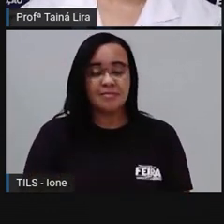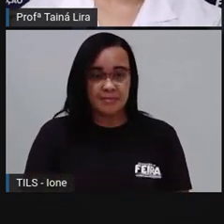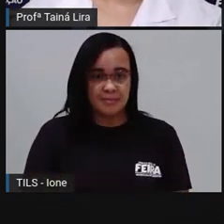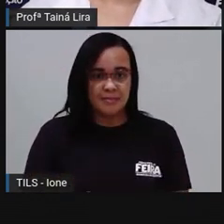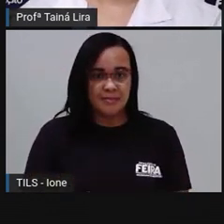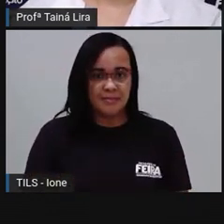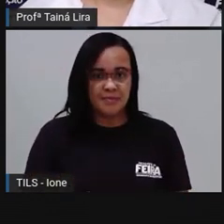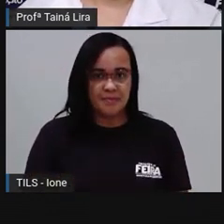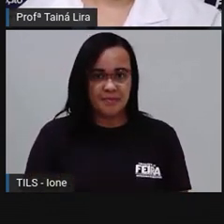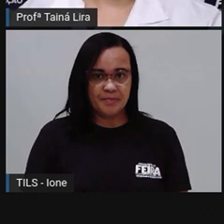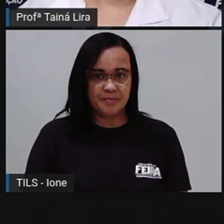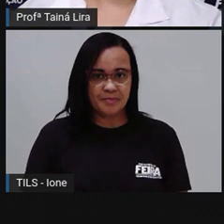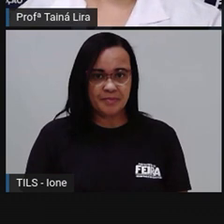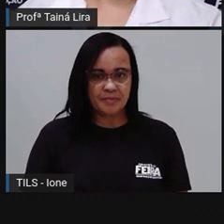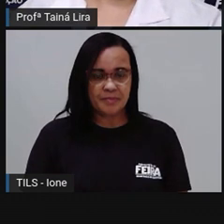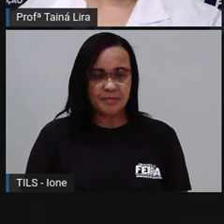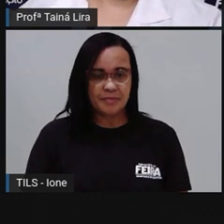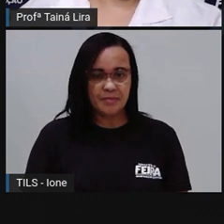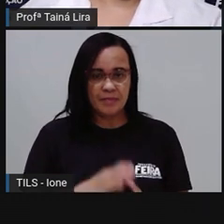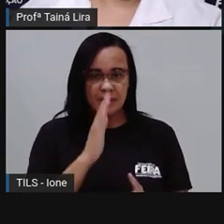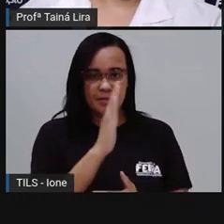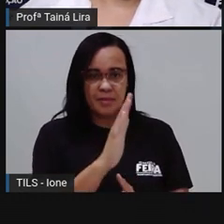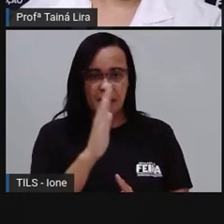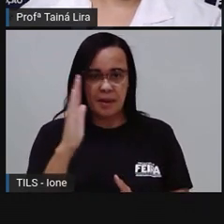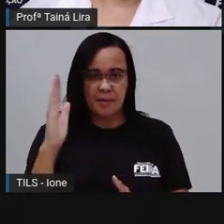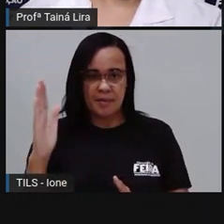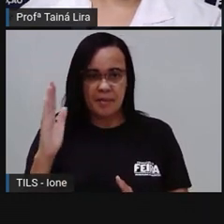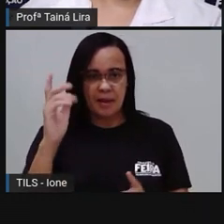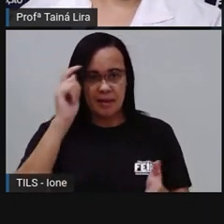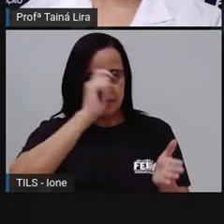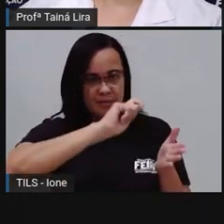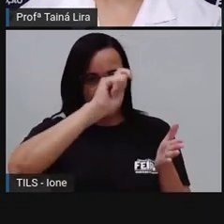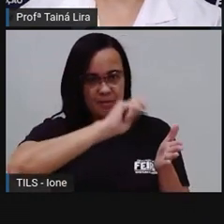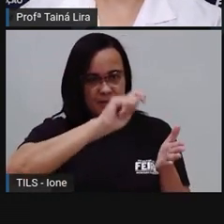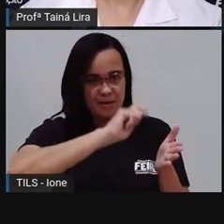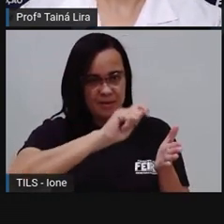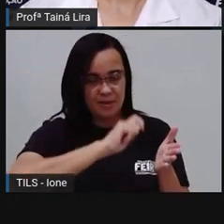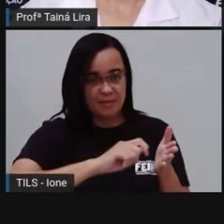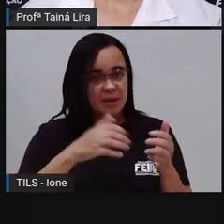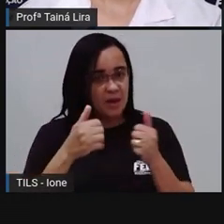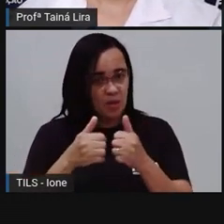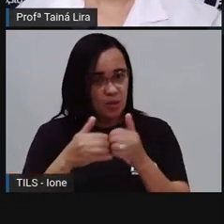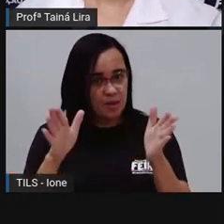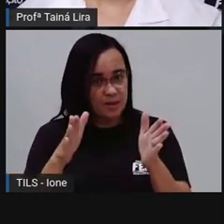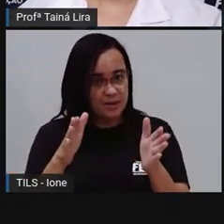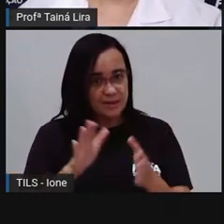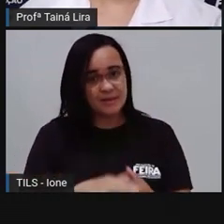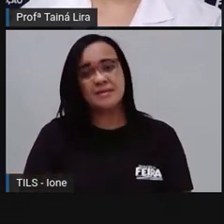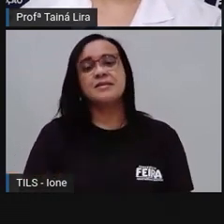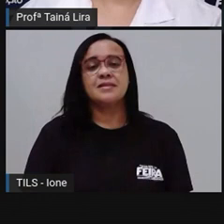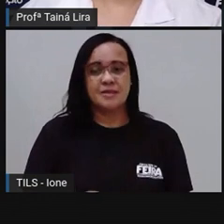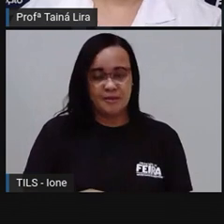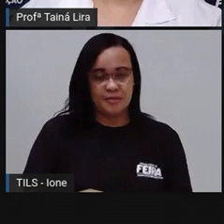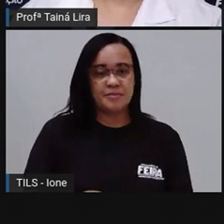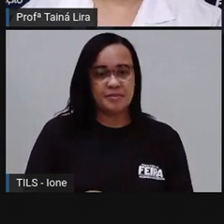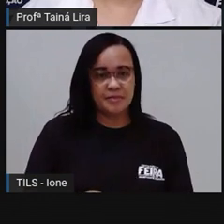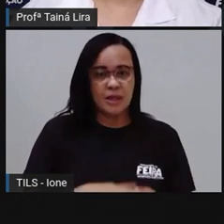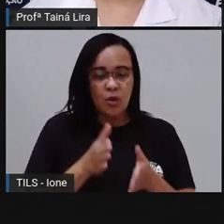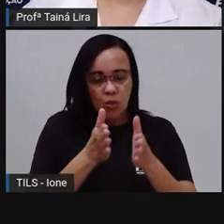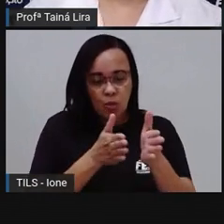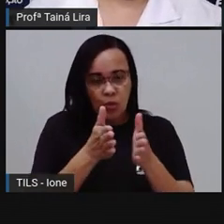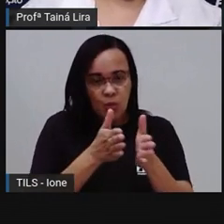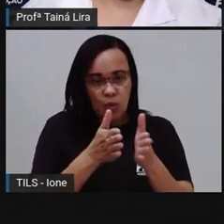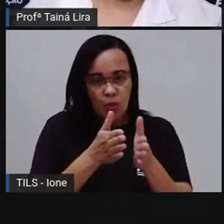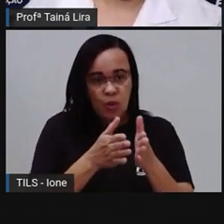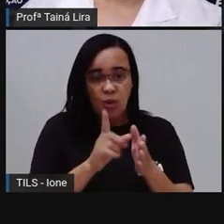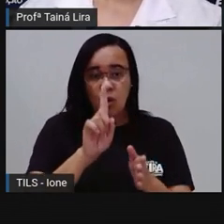escrevendo sempre da esquerda para a direita, então, ó, da esquerda para a direita, tá? Deixando um espaço de largura